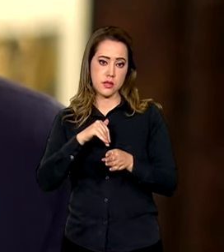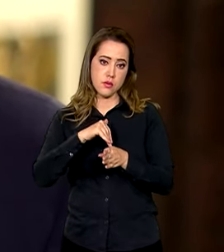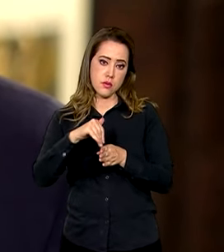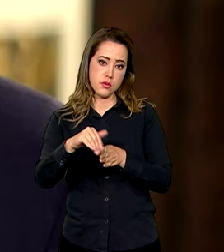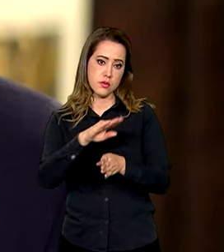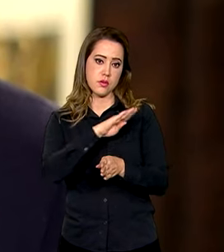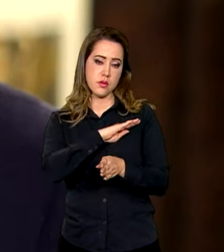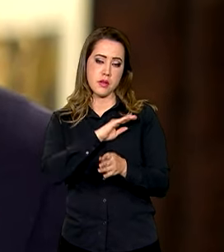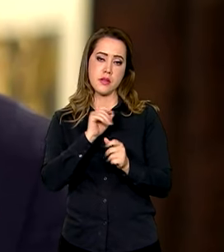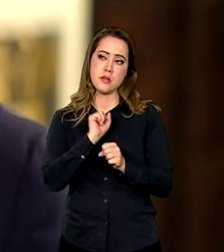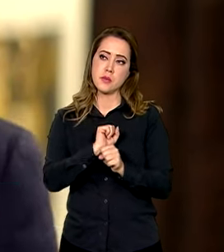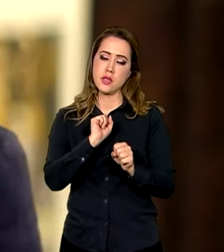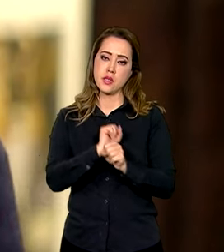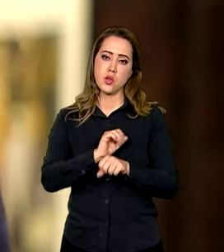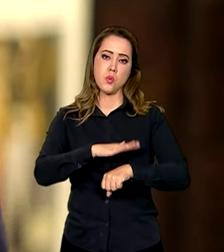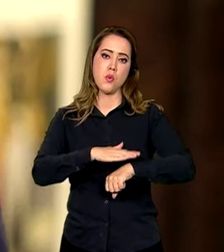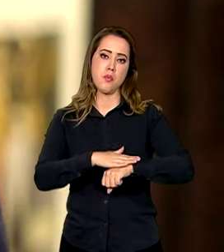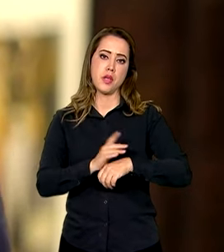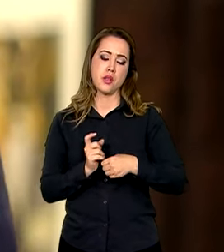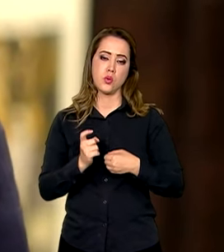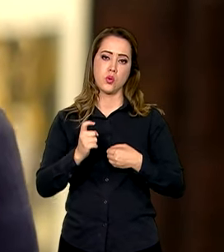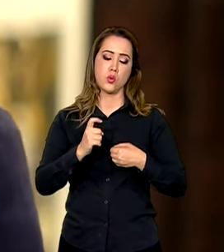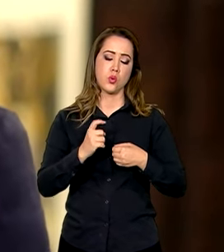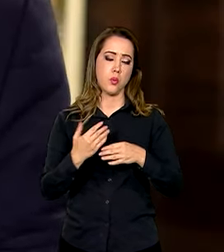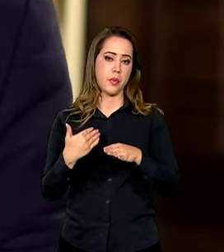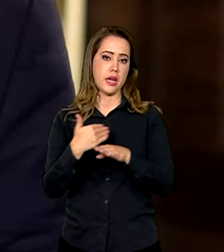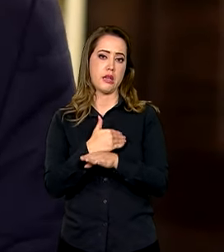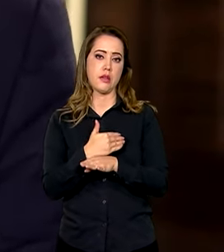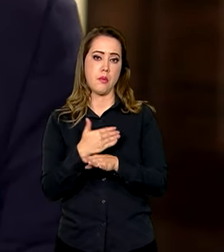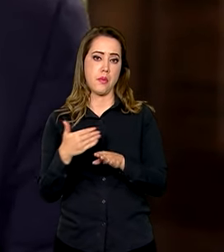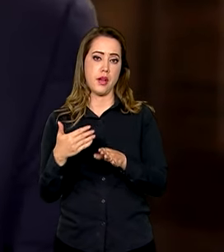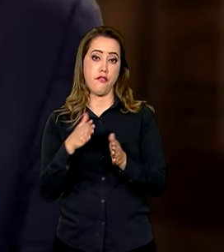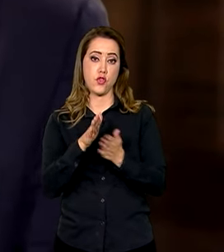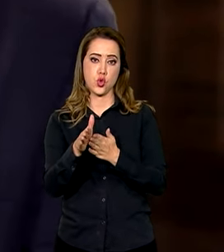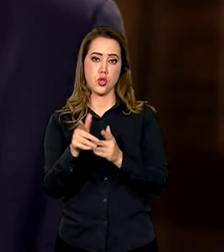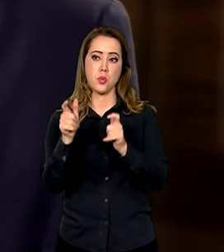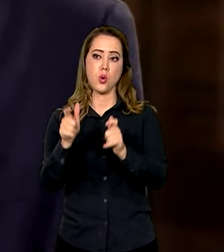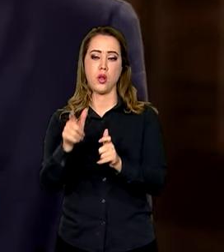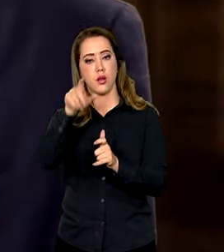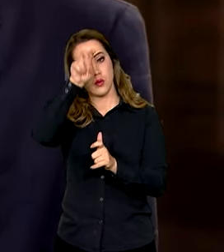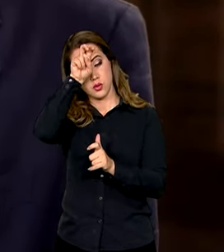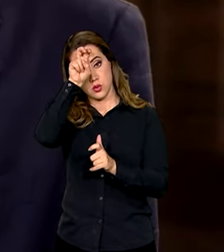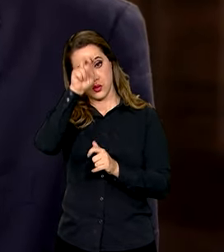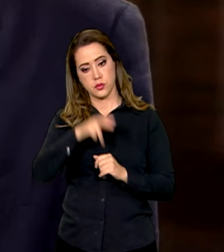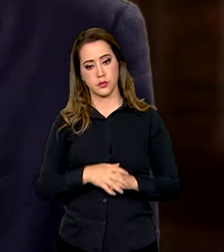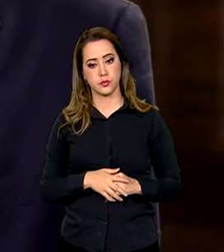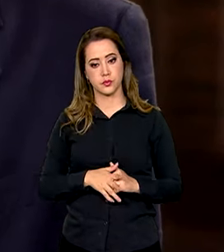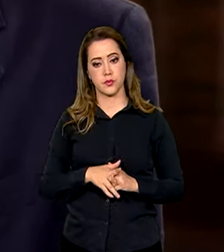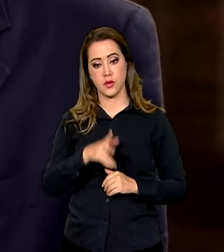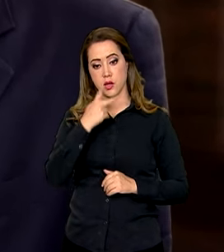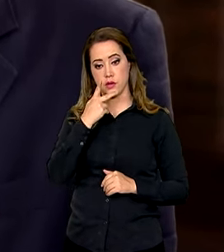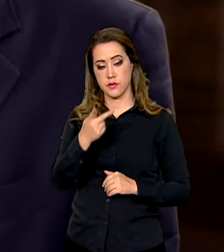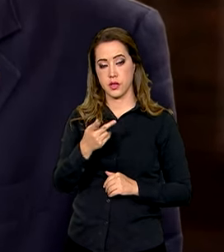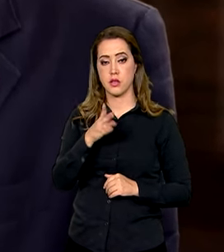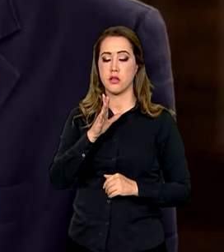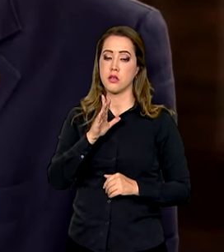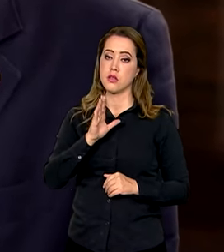Gaza aguardando o momento para cruzar a fronteira com o Egito. No meu pronunciamento, disse que estava